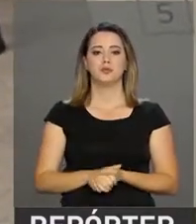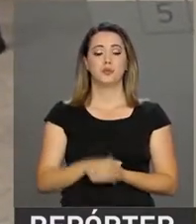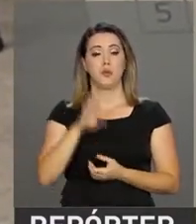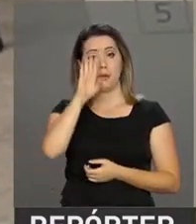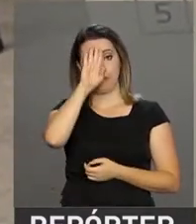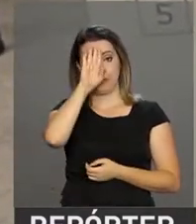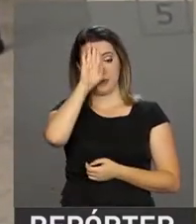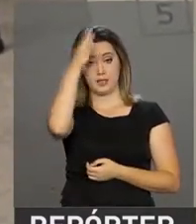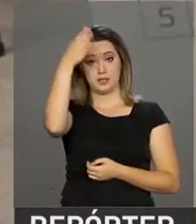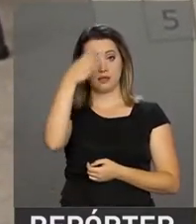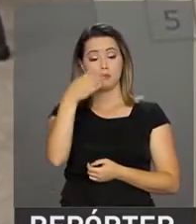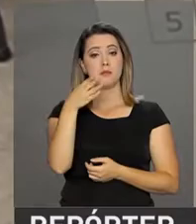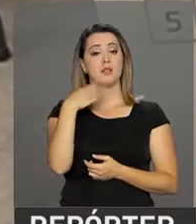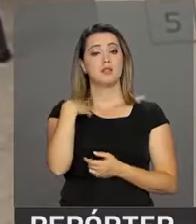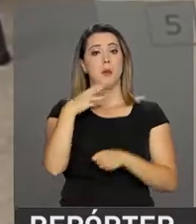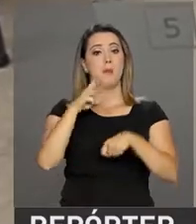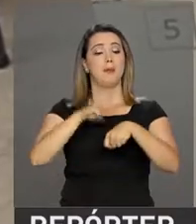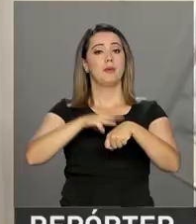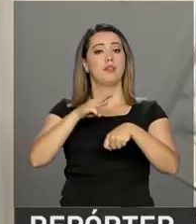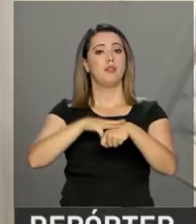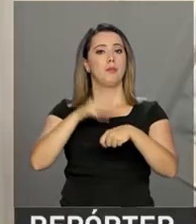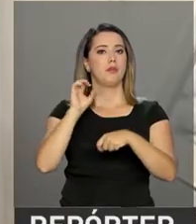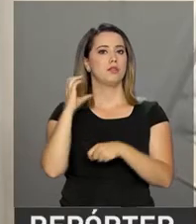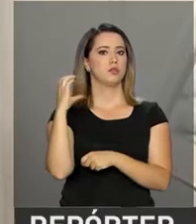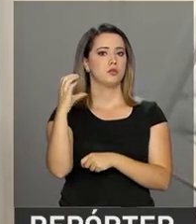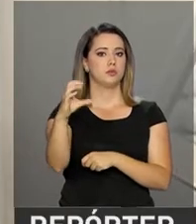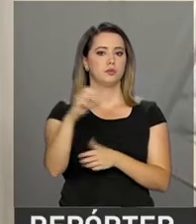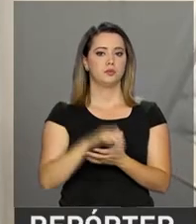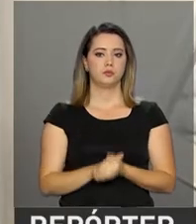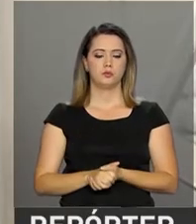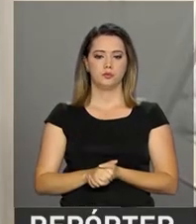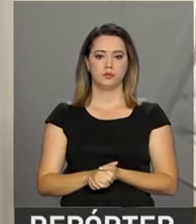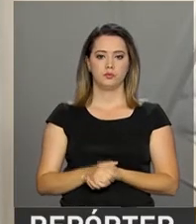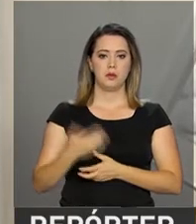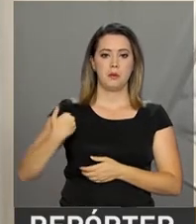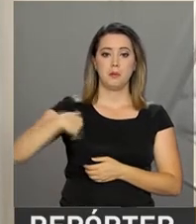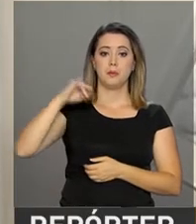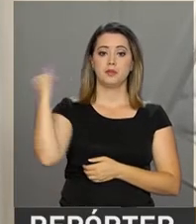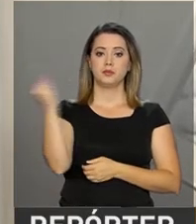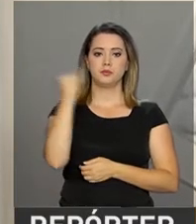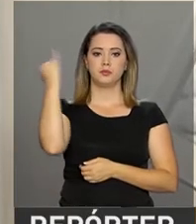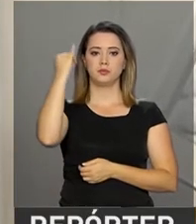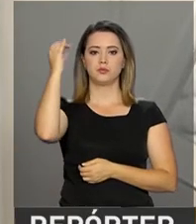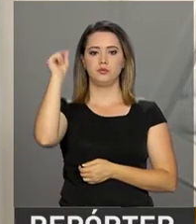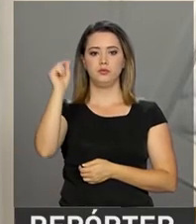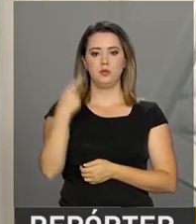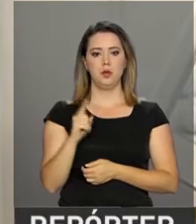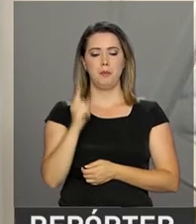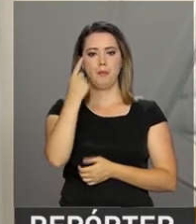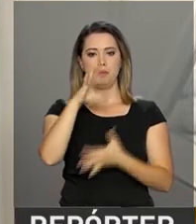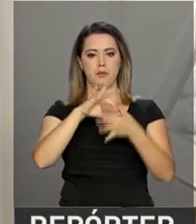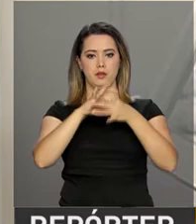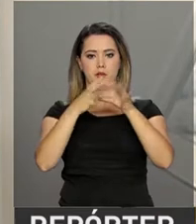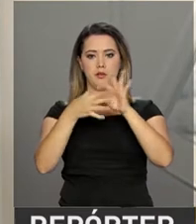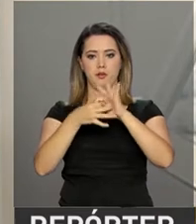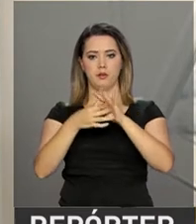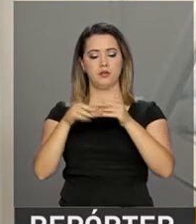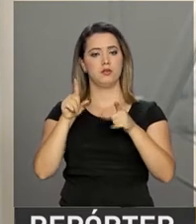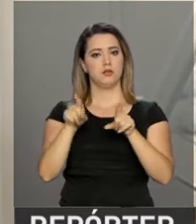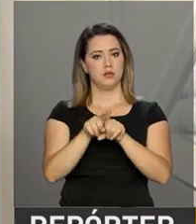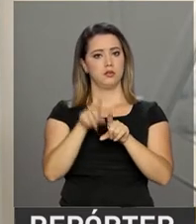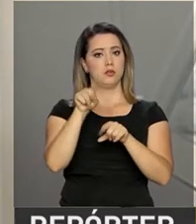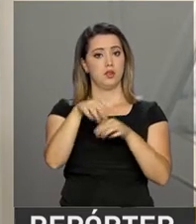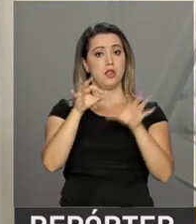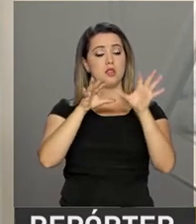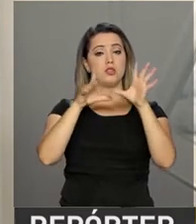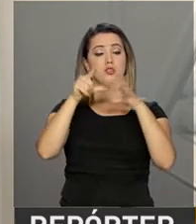Principalmente nas áreas de exatas e ciências. A mais importante de todas. A primeira Olimpíada Brasileira que eu participei foi a Olimpíada Brasileira